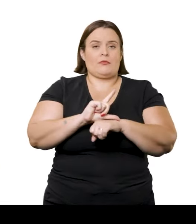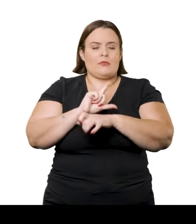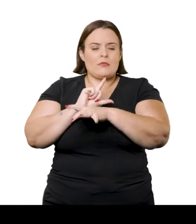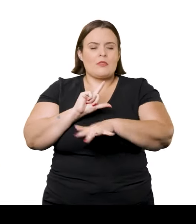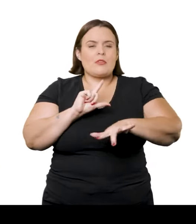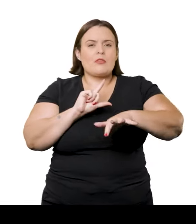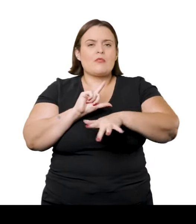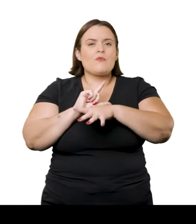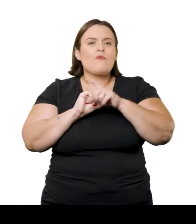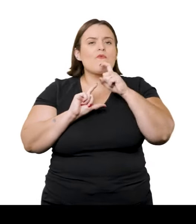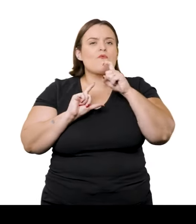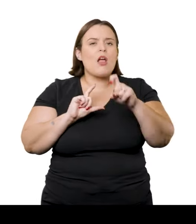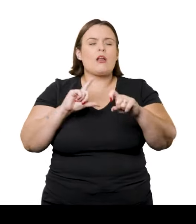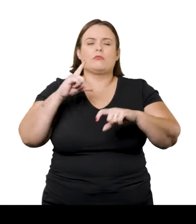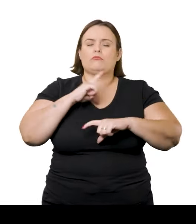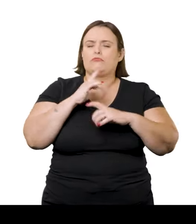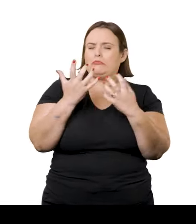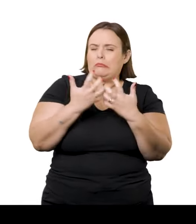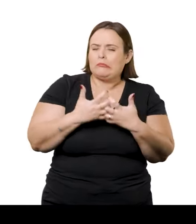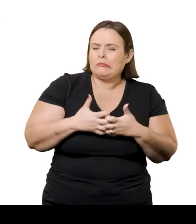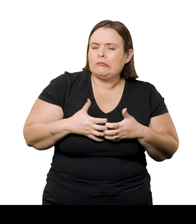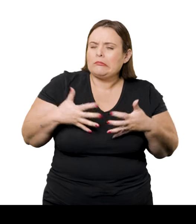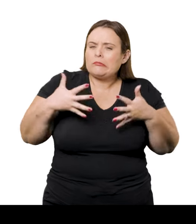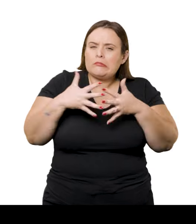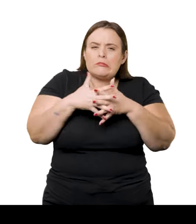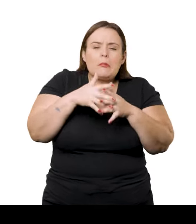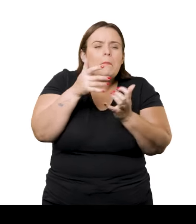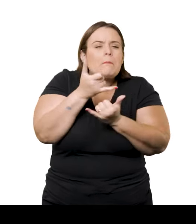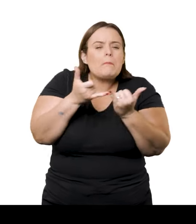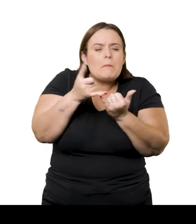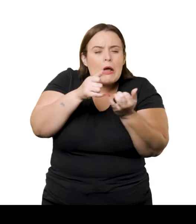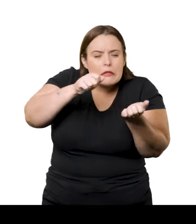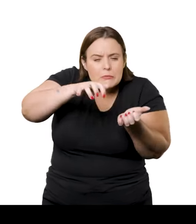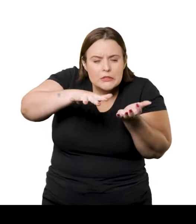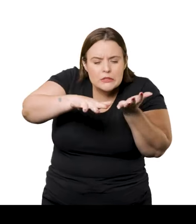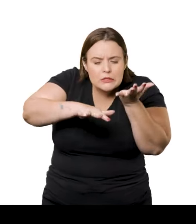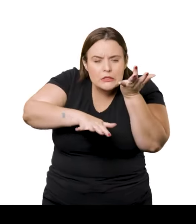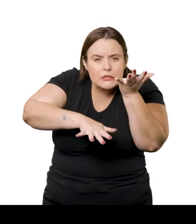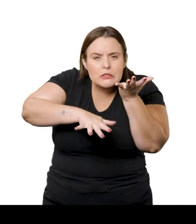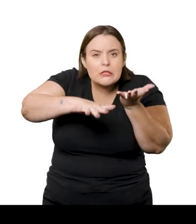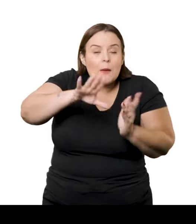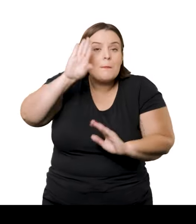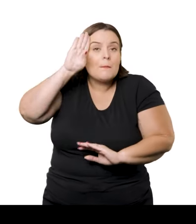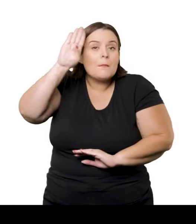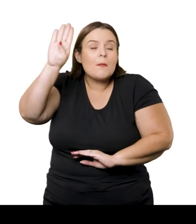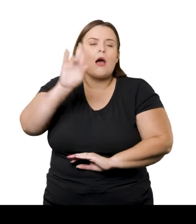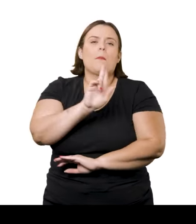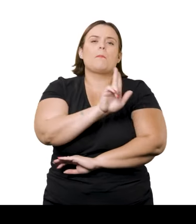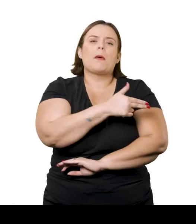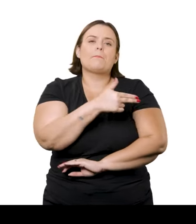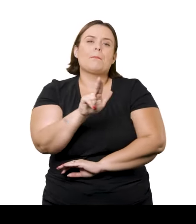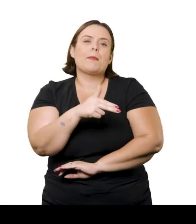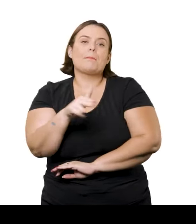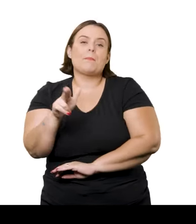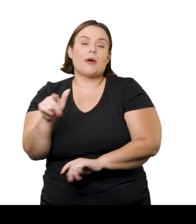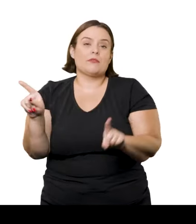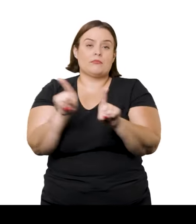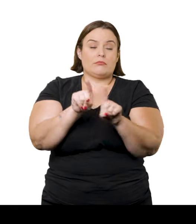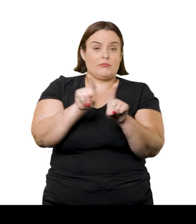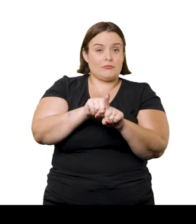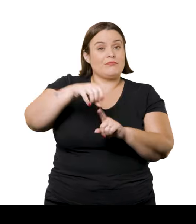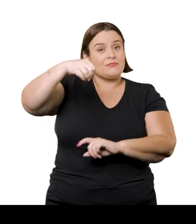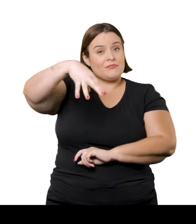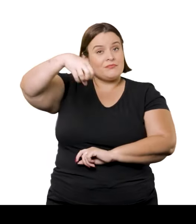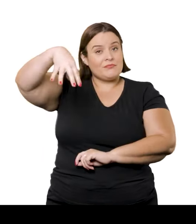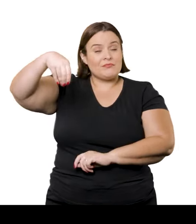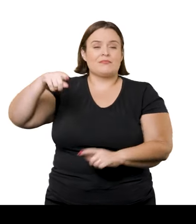por cima da massa de água verde escura, criam um efeito complexo de transparência. É principalmente por esse uso das pinceladas